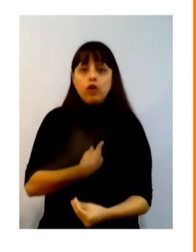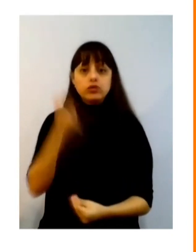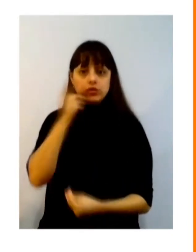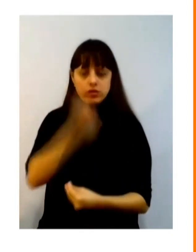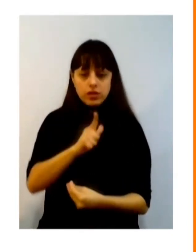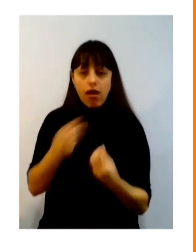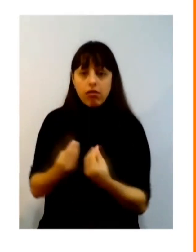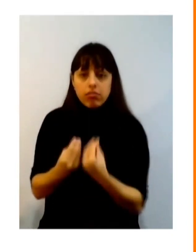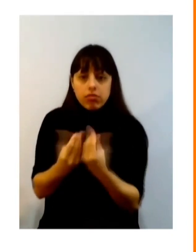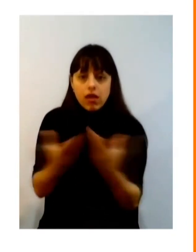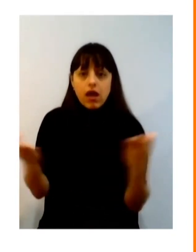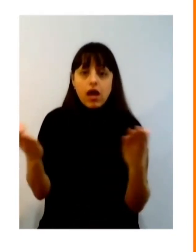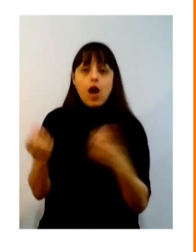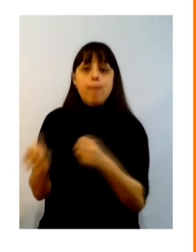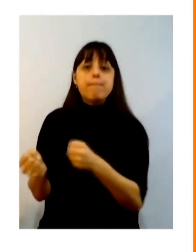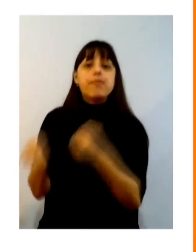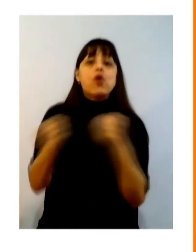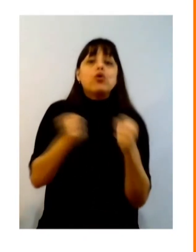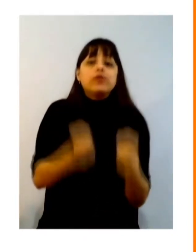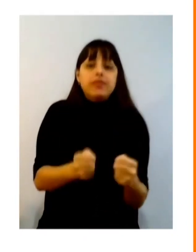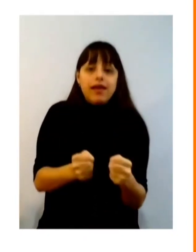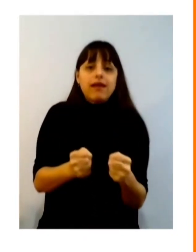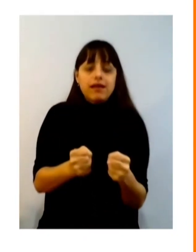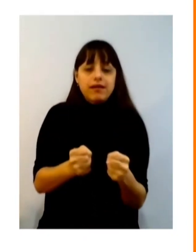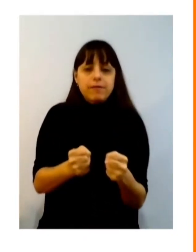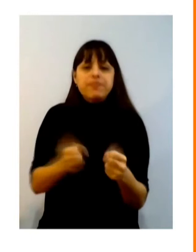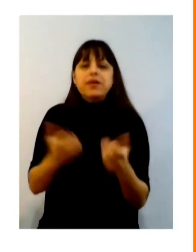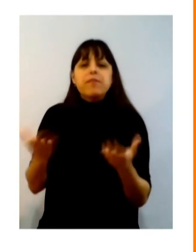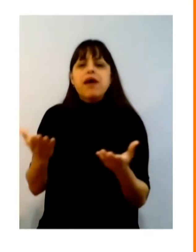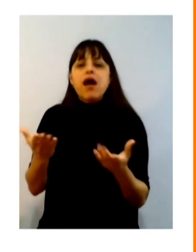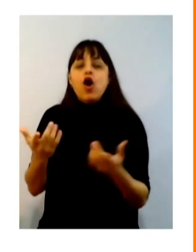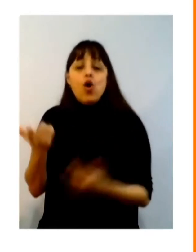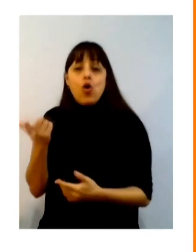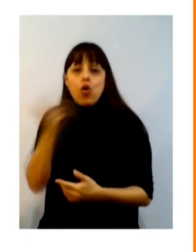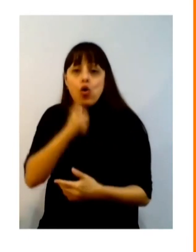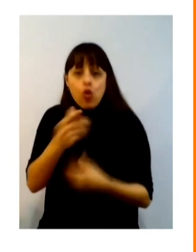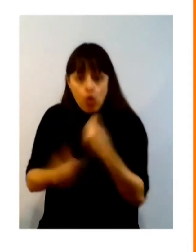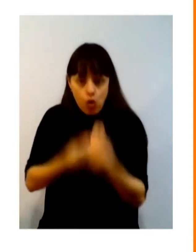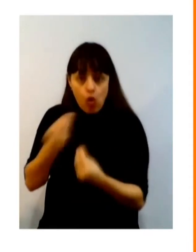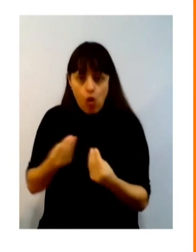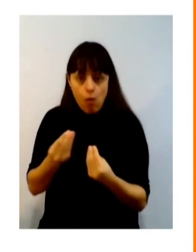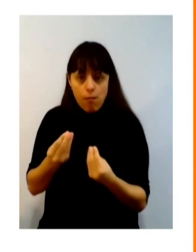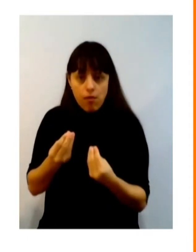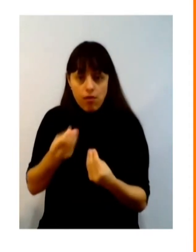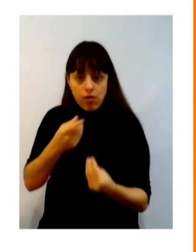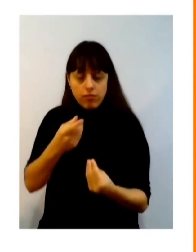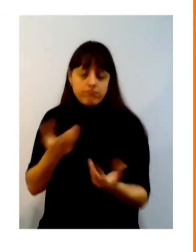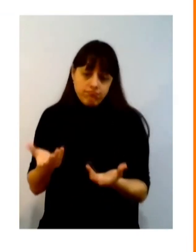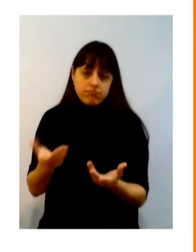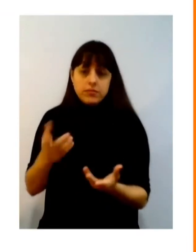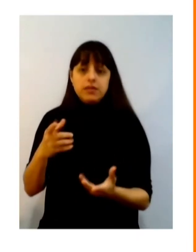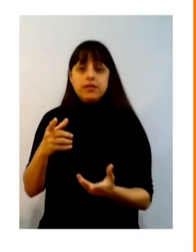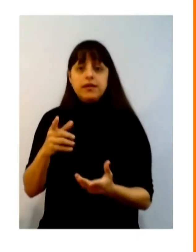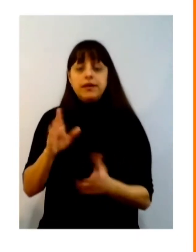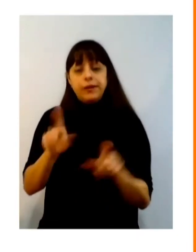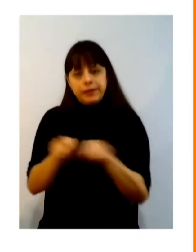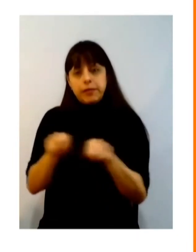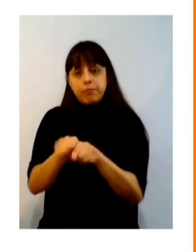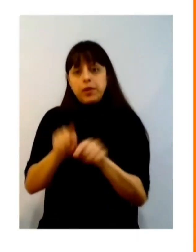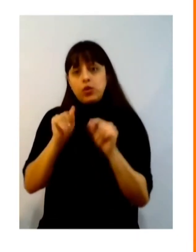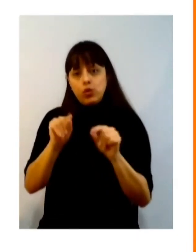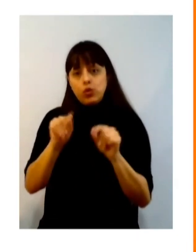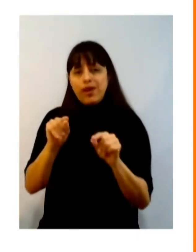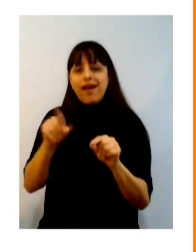onde necessitamos que estar, onde estar esses recursos de poder, por que necessitamos estar aí? por que nós precisamos estar aí?